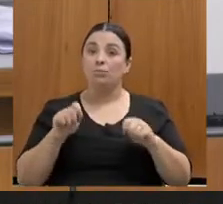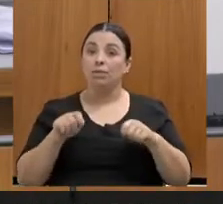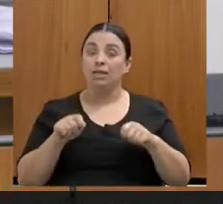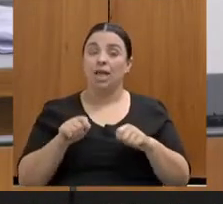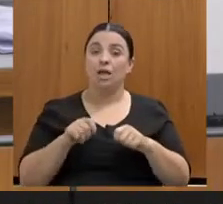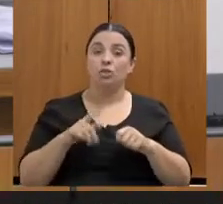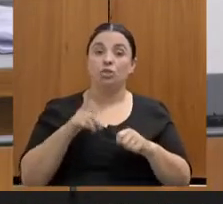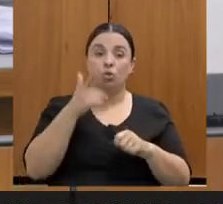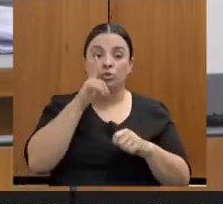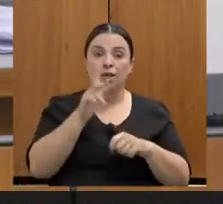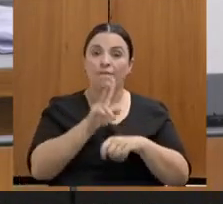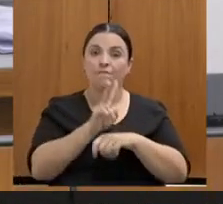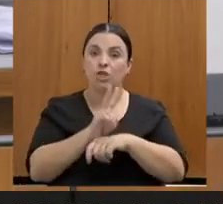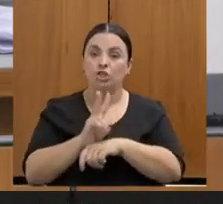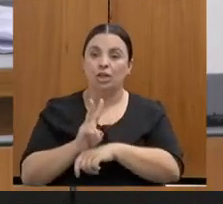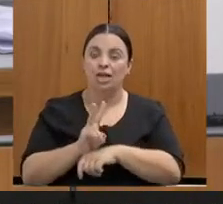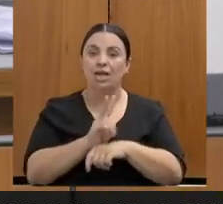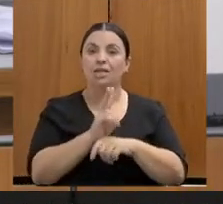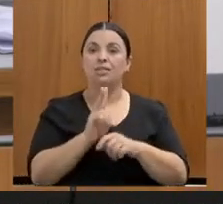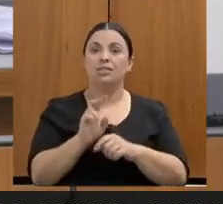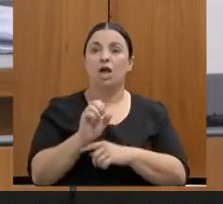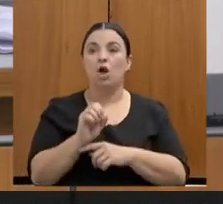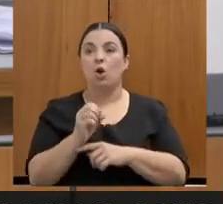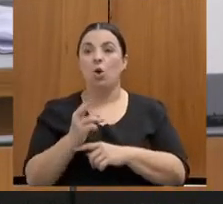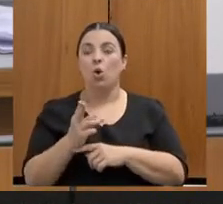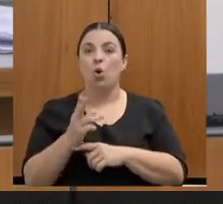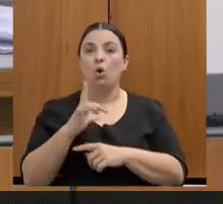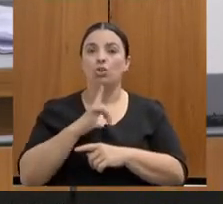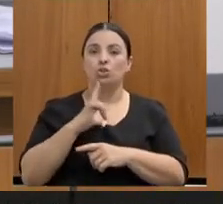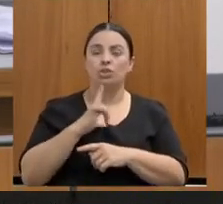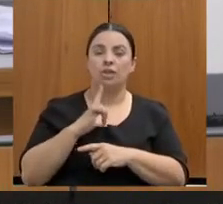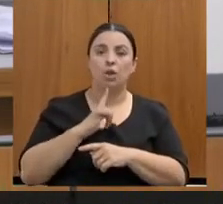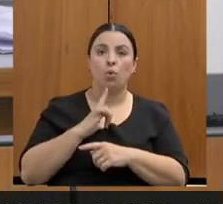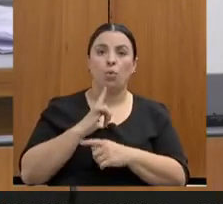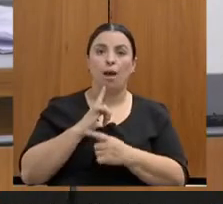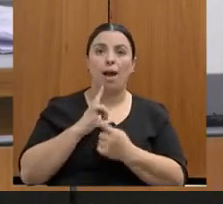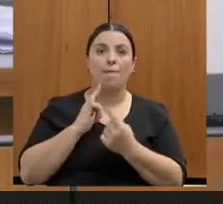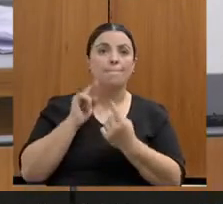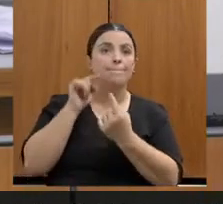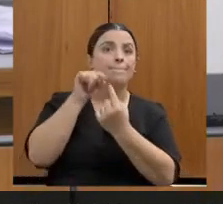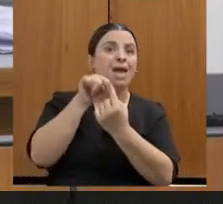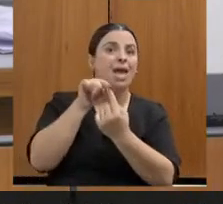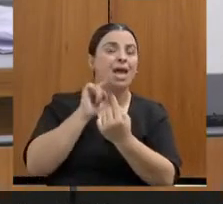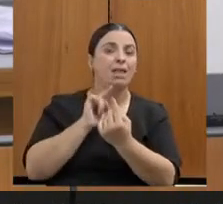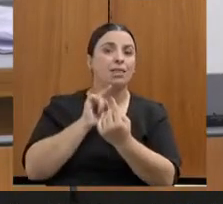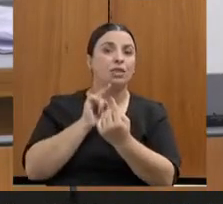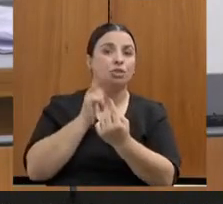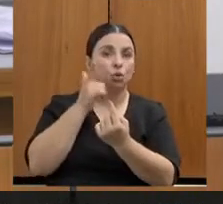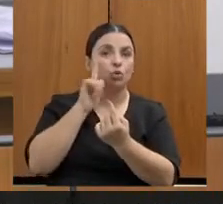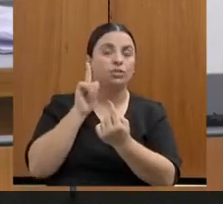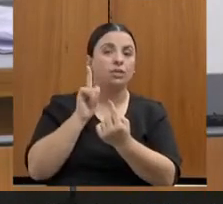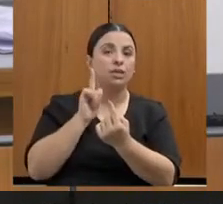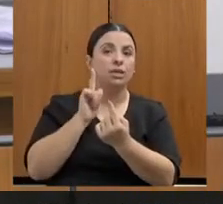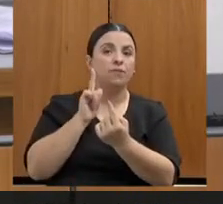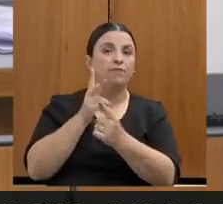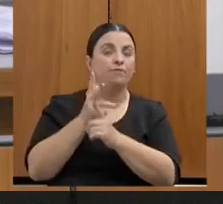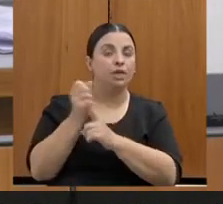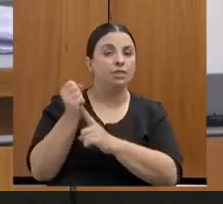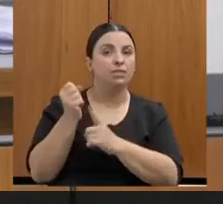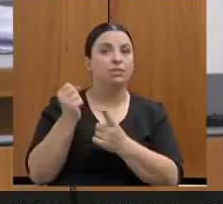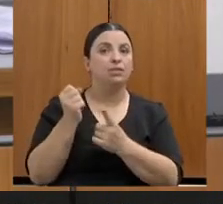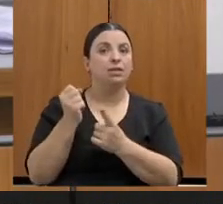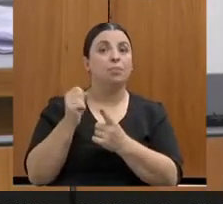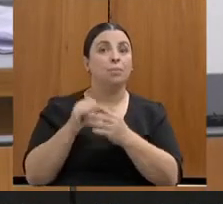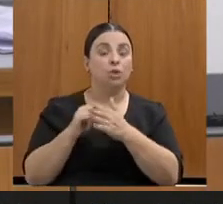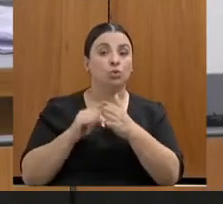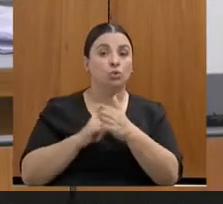vigilância, de ter uma meta a alcançar enquanto instituição na defesa